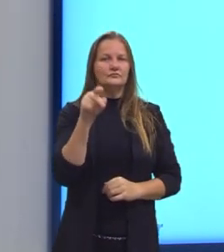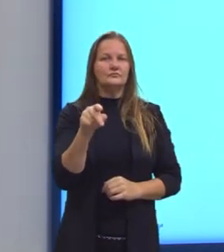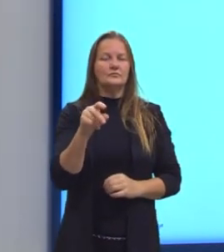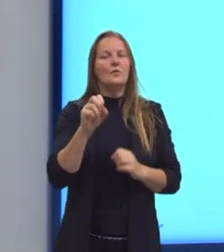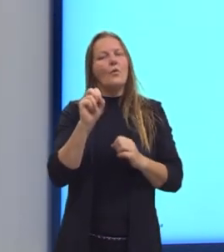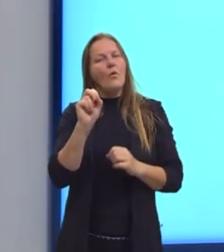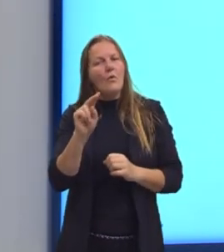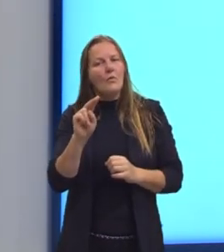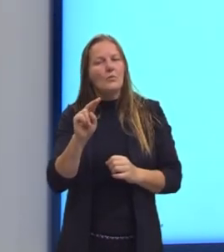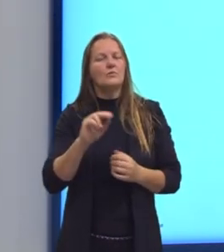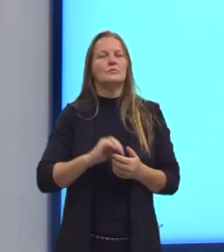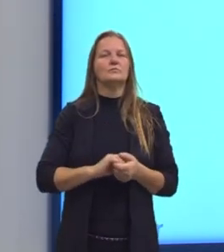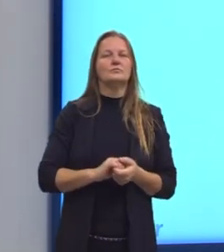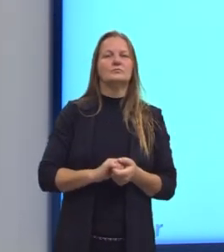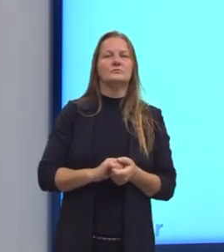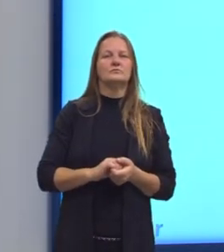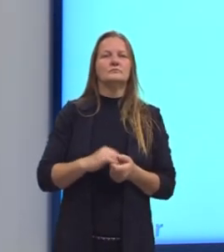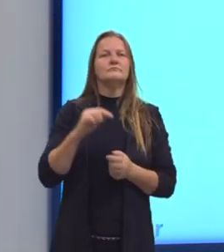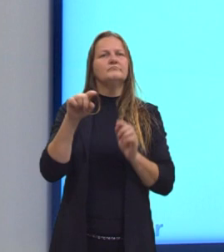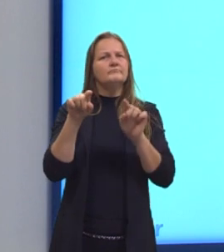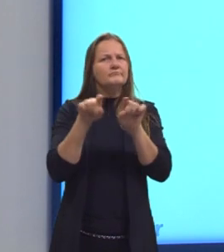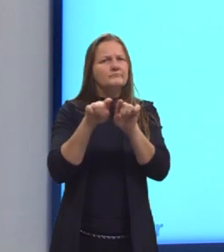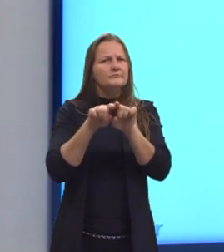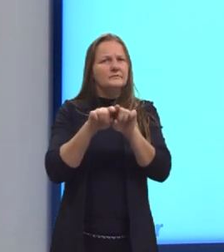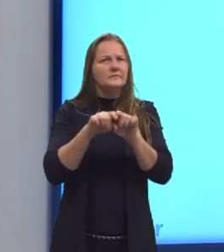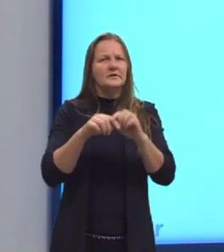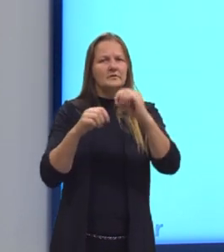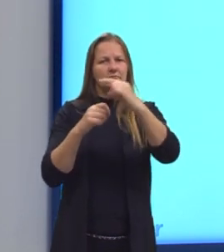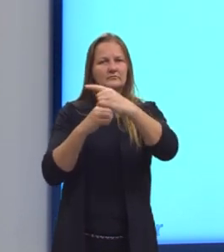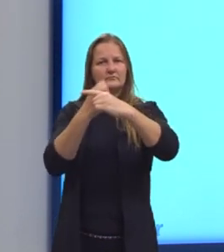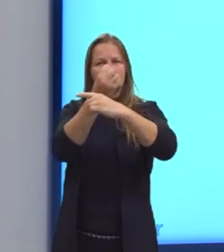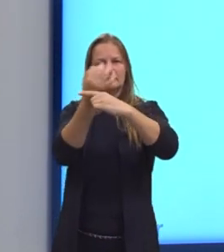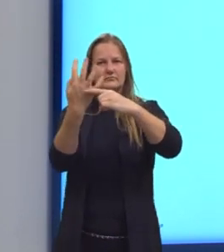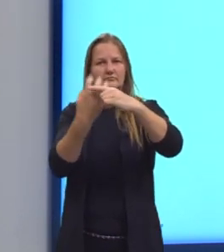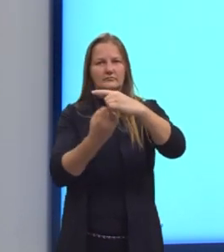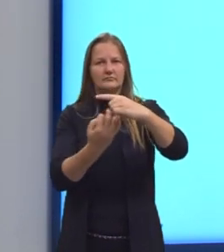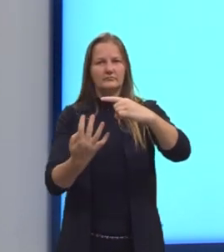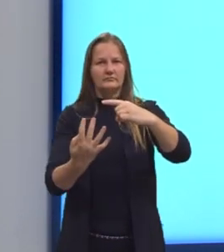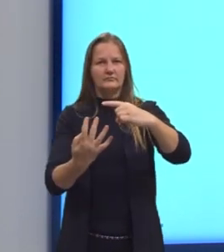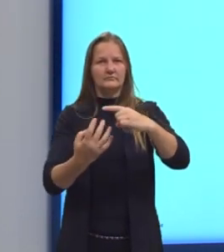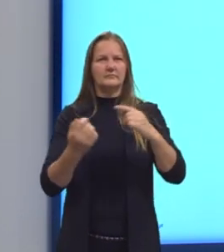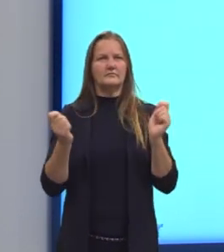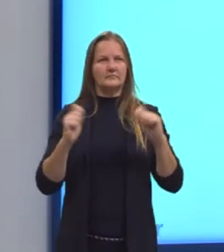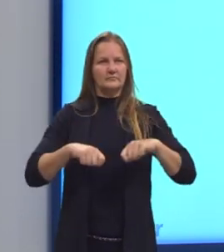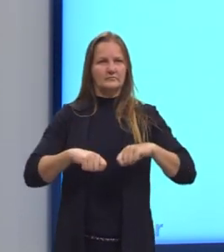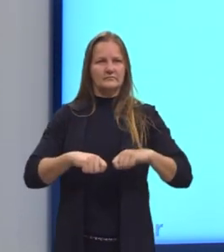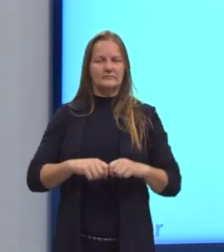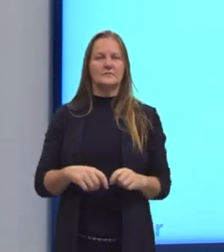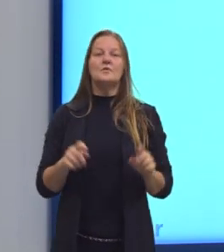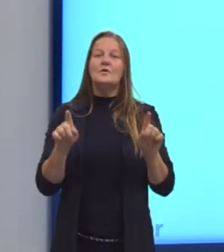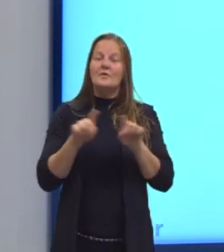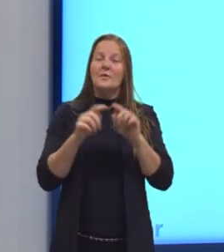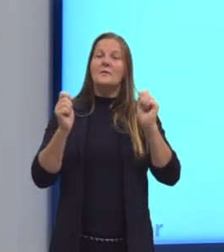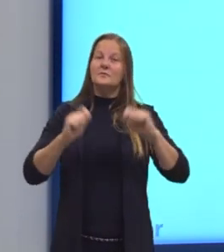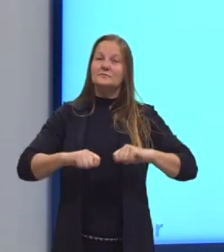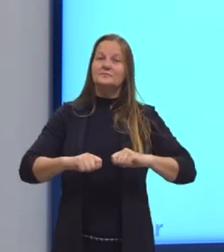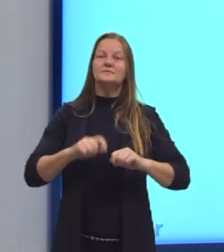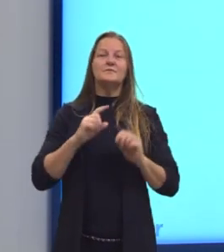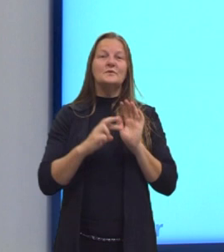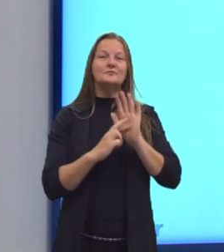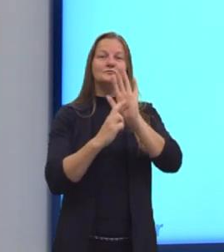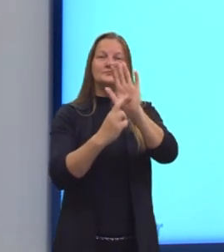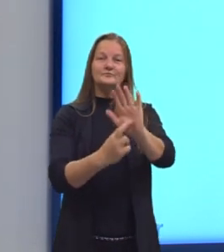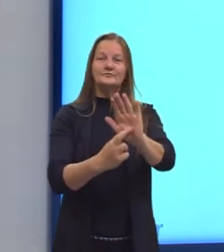separados ali pelo traço da fração, a forma fracionária. E pode ser representado então